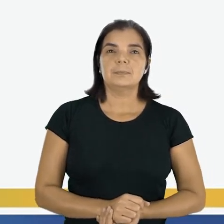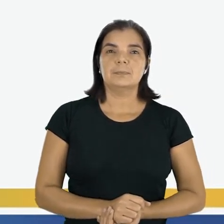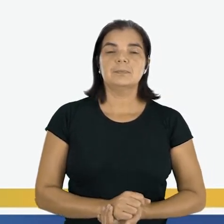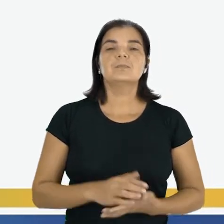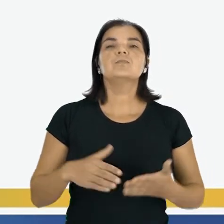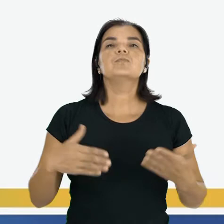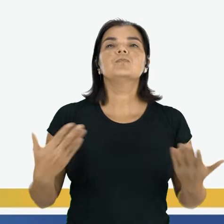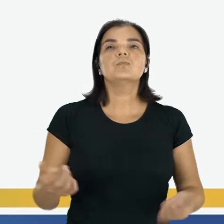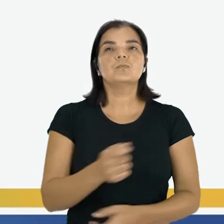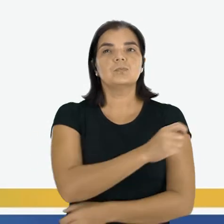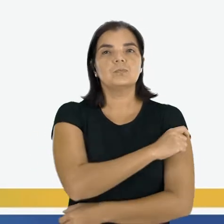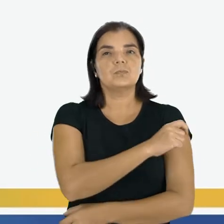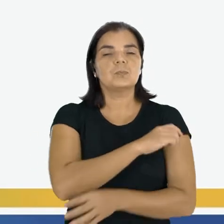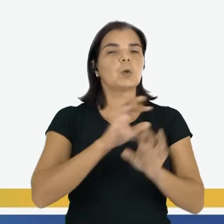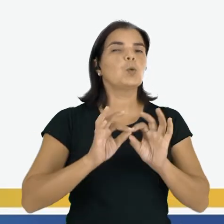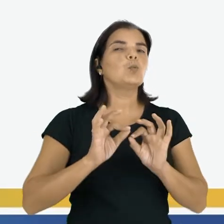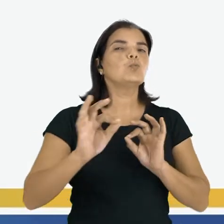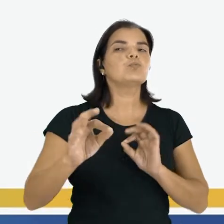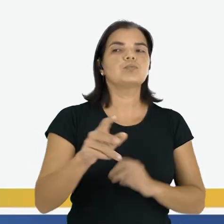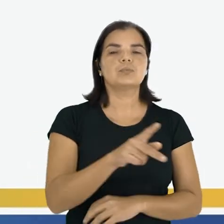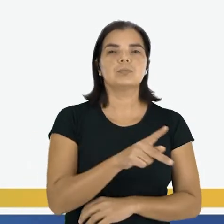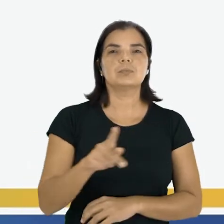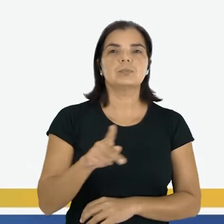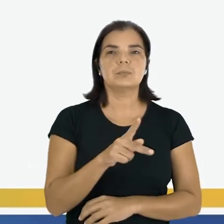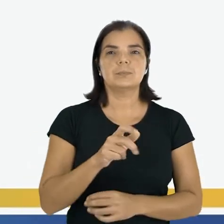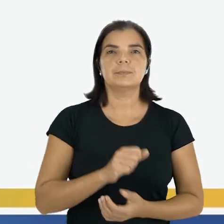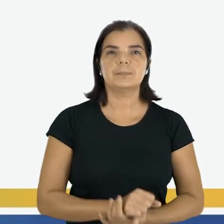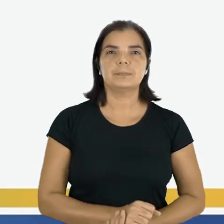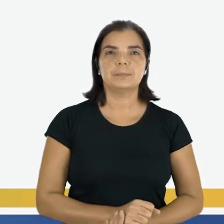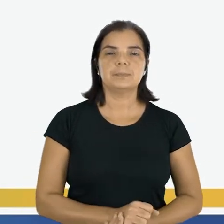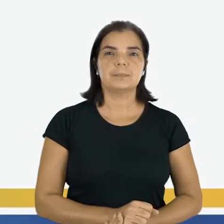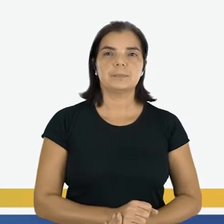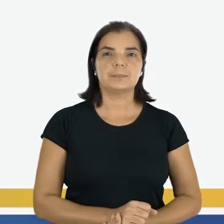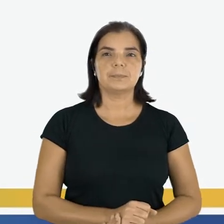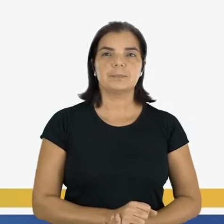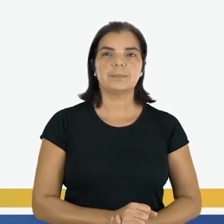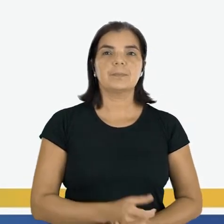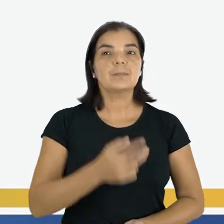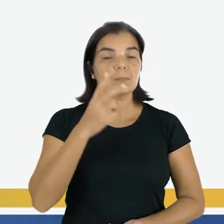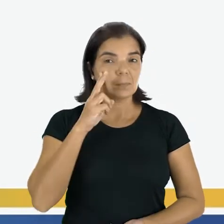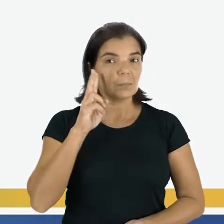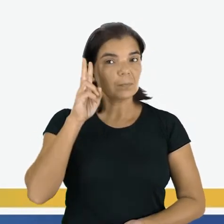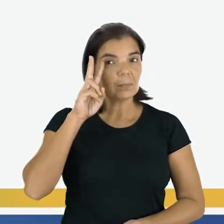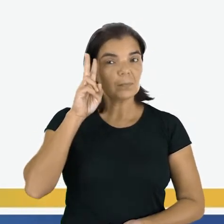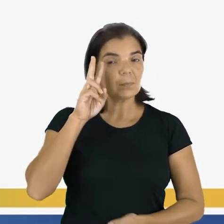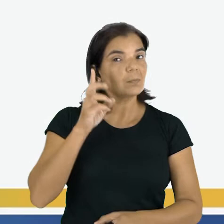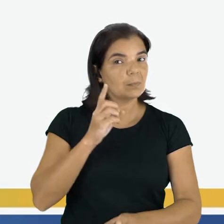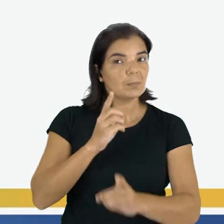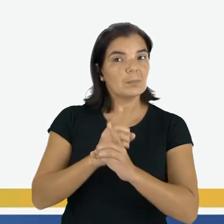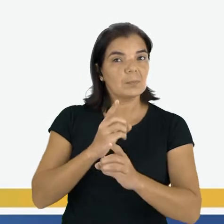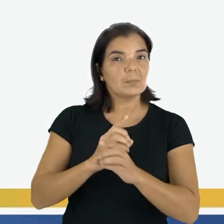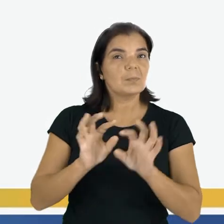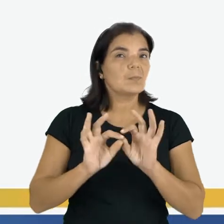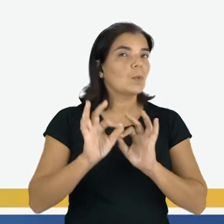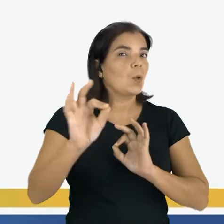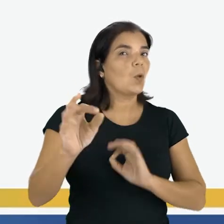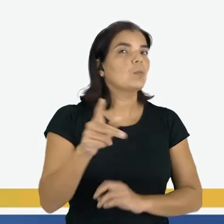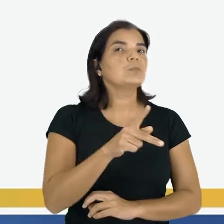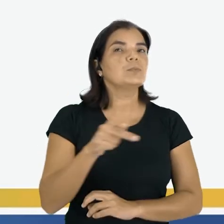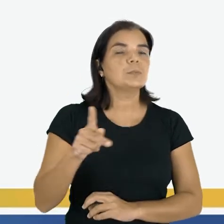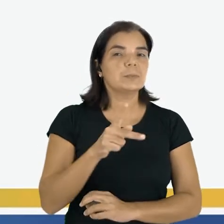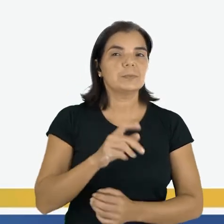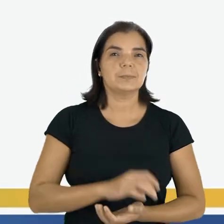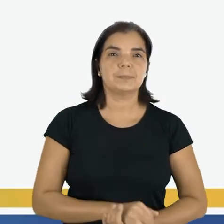Qual aluno está mais longe da professora? Você conseguiu identificar aí qual é esse aluno que está mais longe da